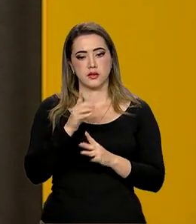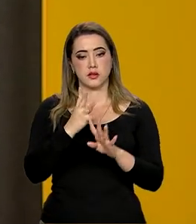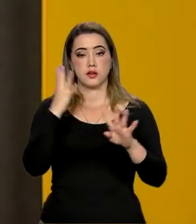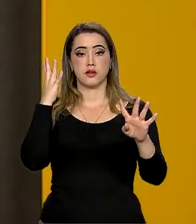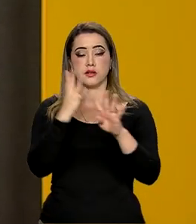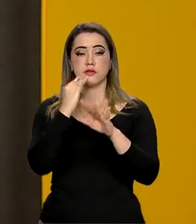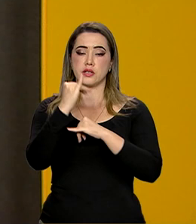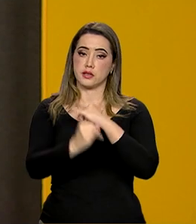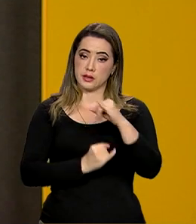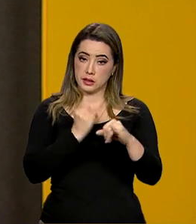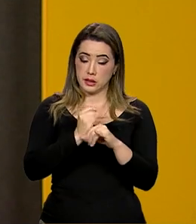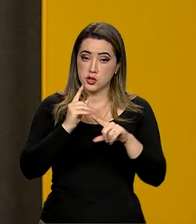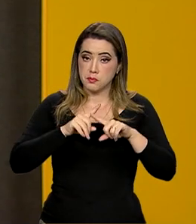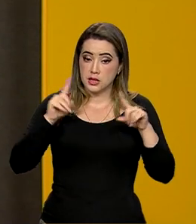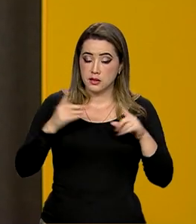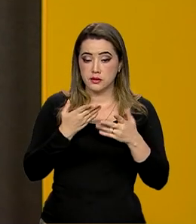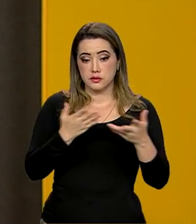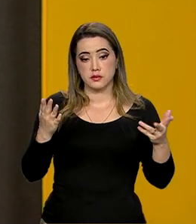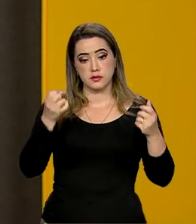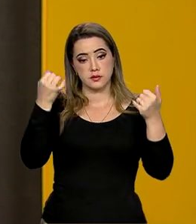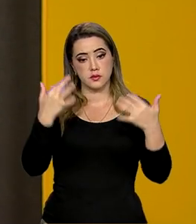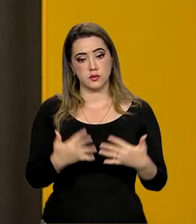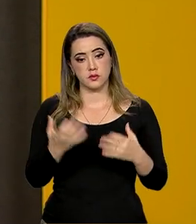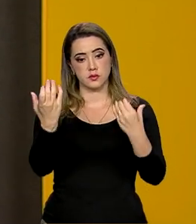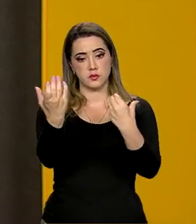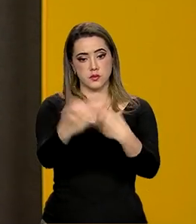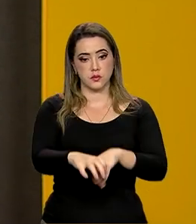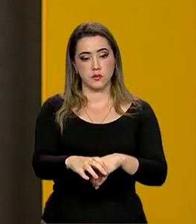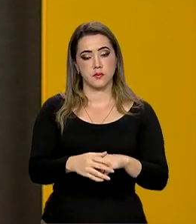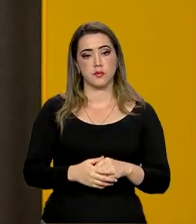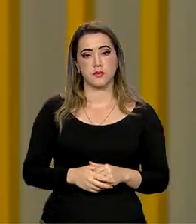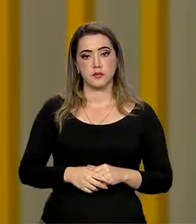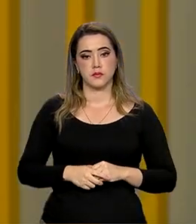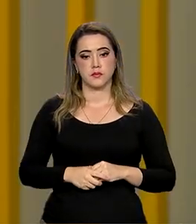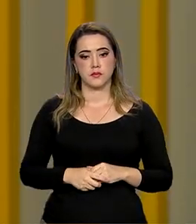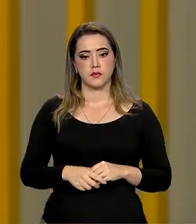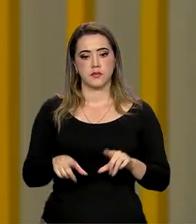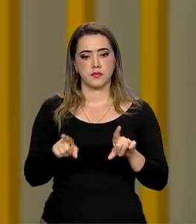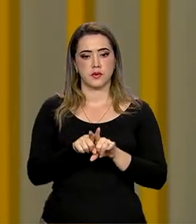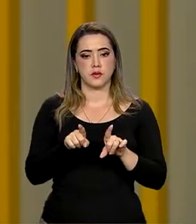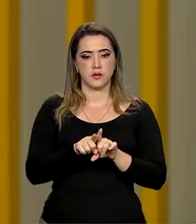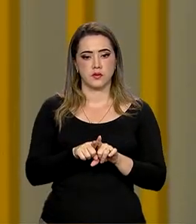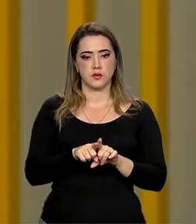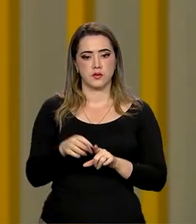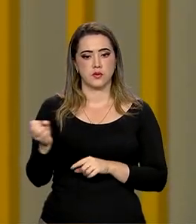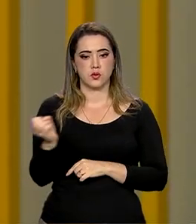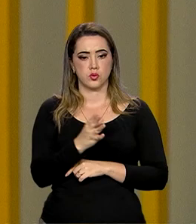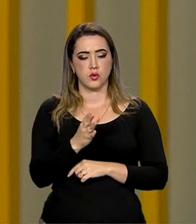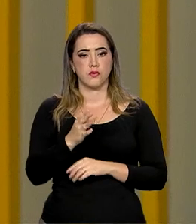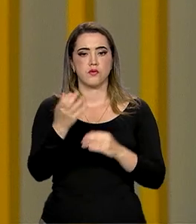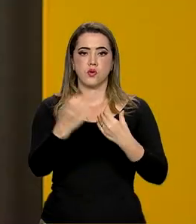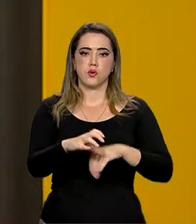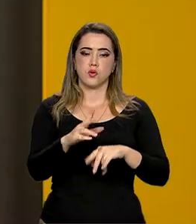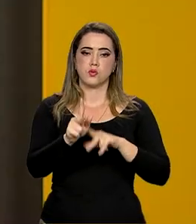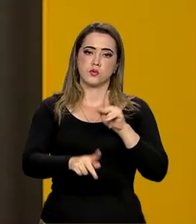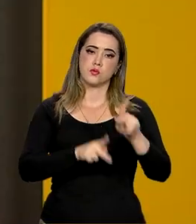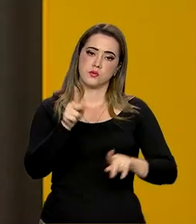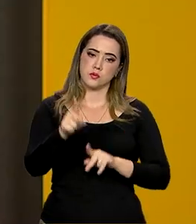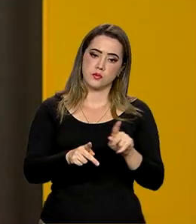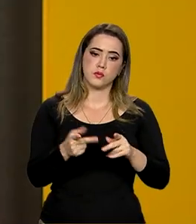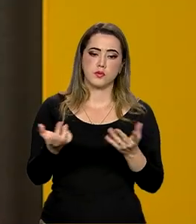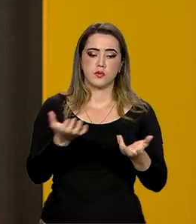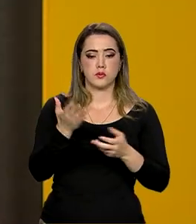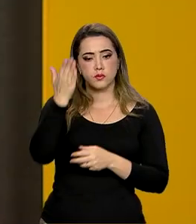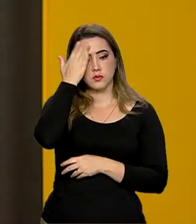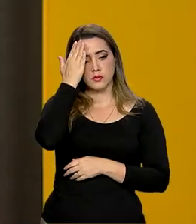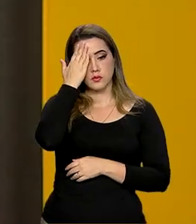virtual. Mas, o senhor falou aí sobre concurso. Também está previsto algum novo concurso? A população quer saber,